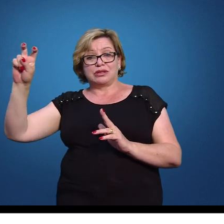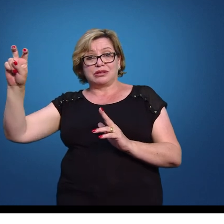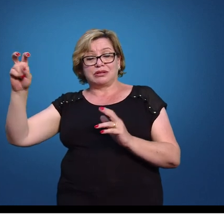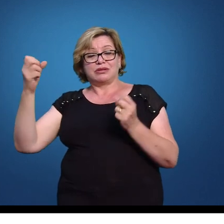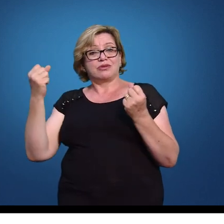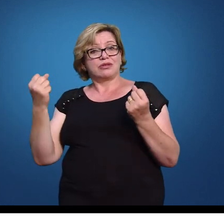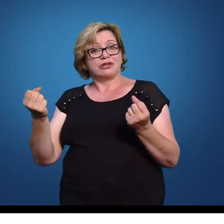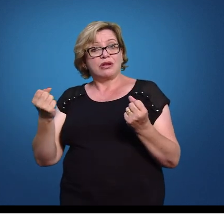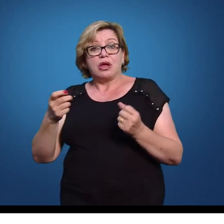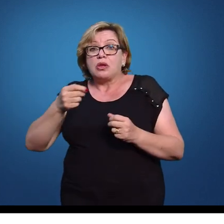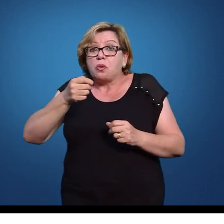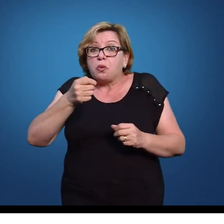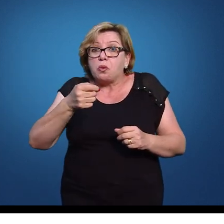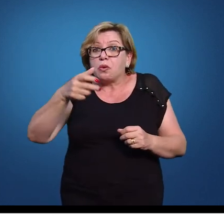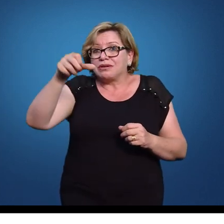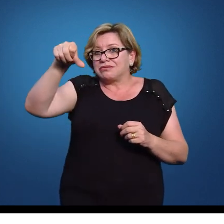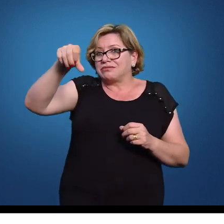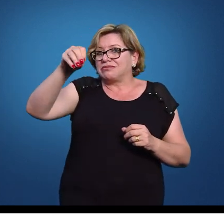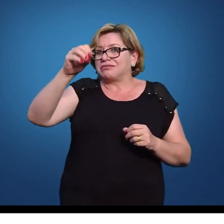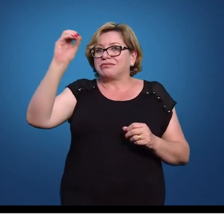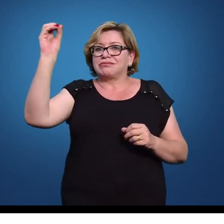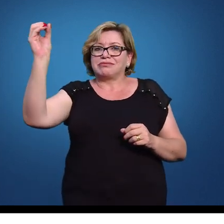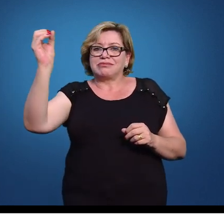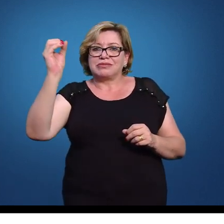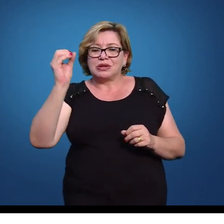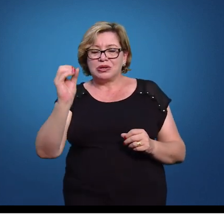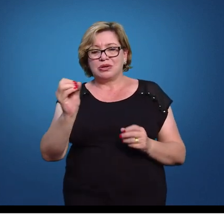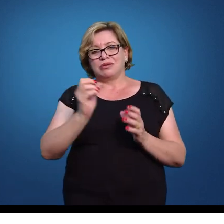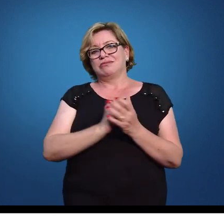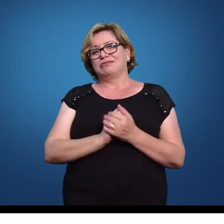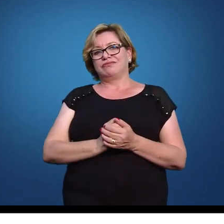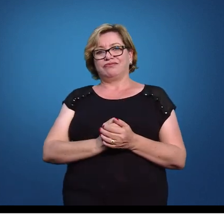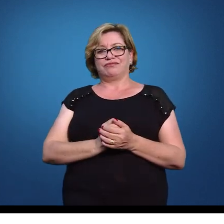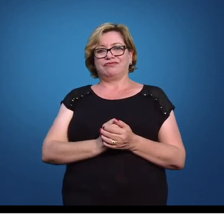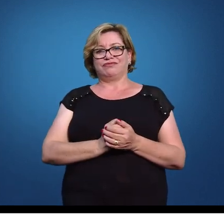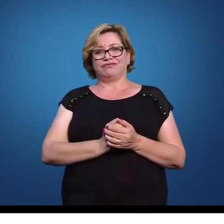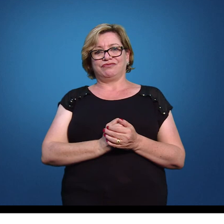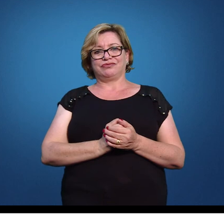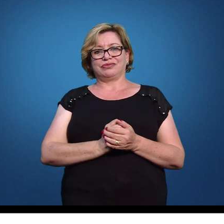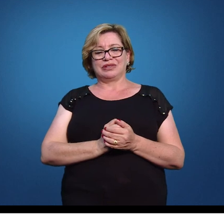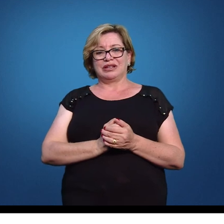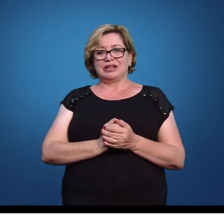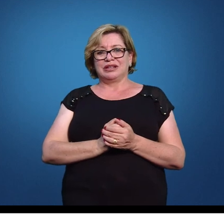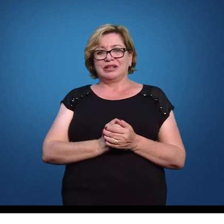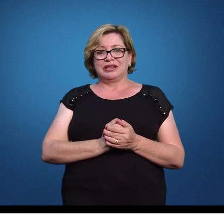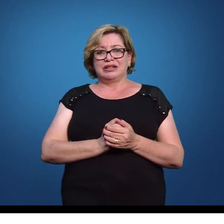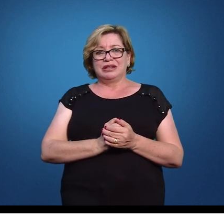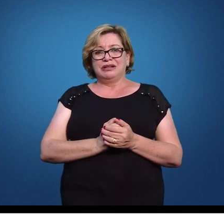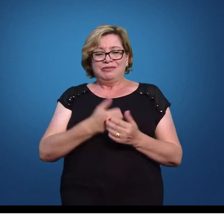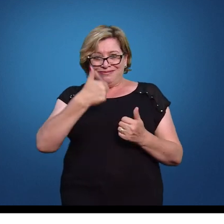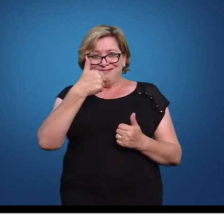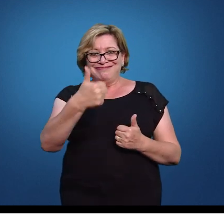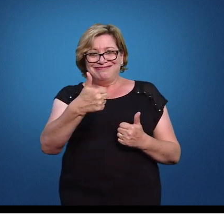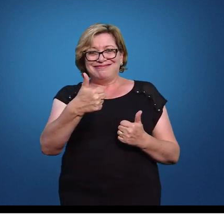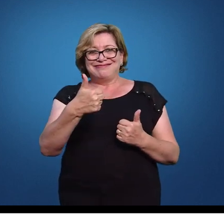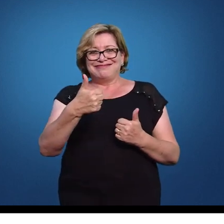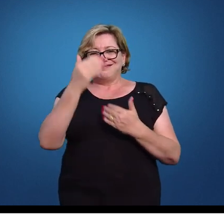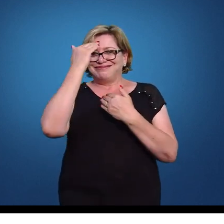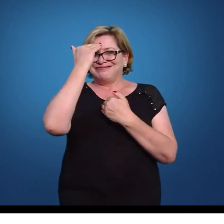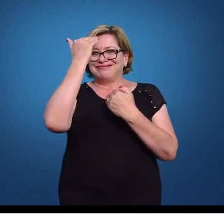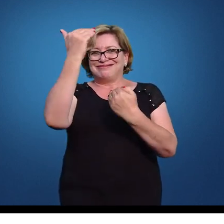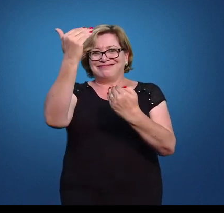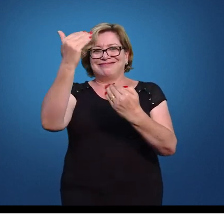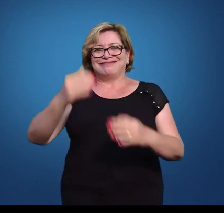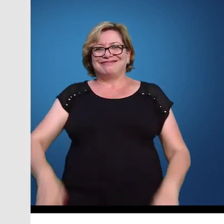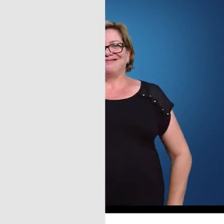tem quase 90% dos nossos alunos 89,11% beleza pessoal obrigado